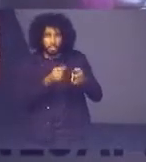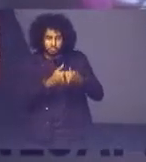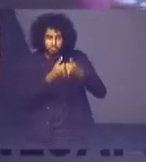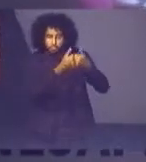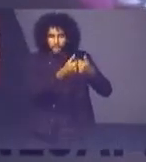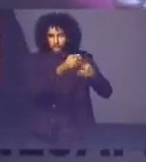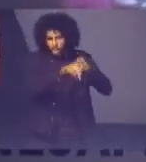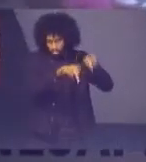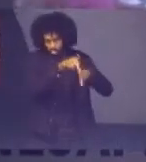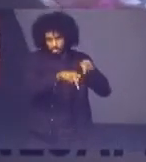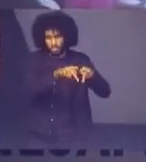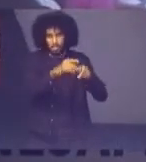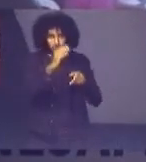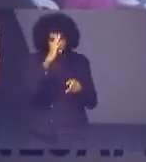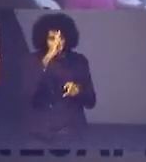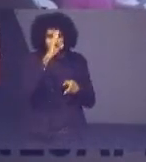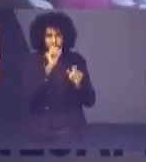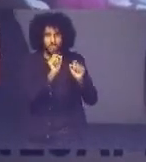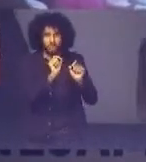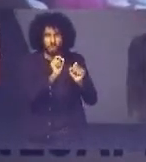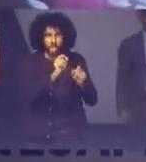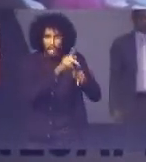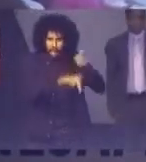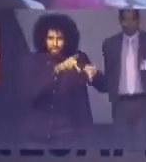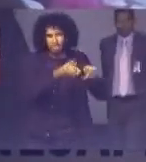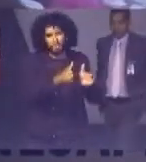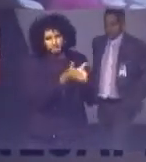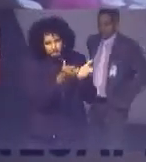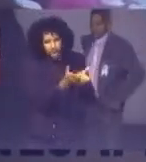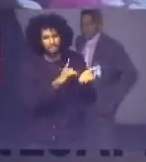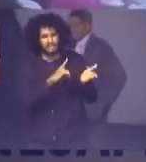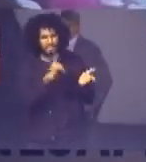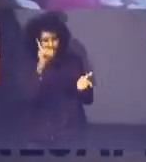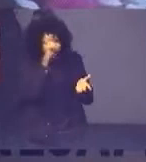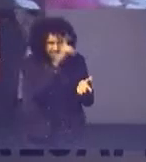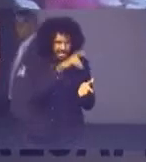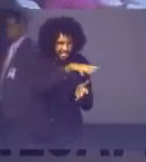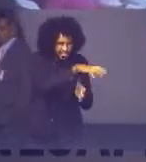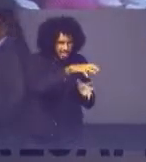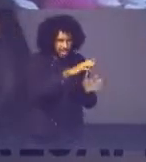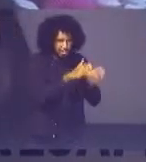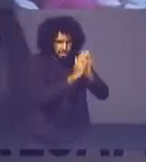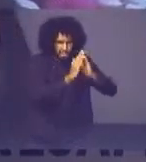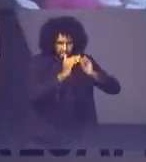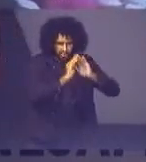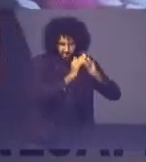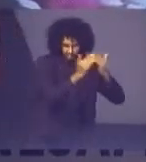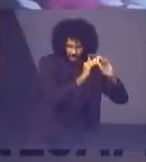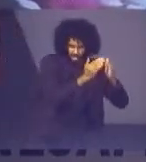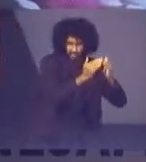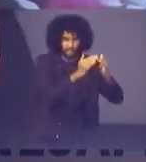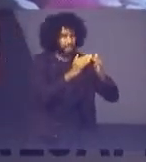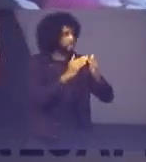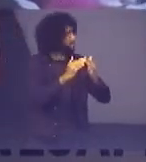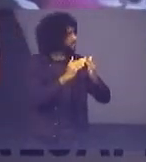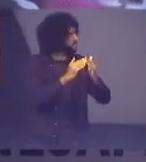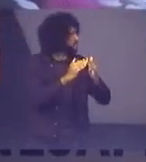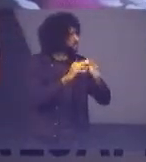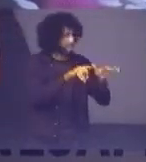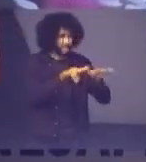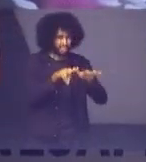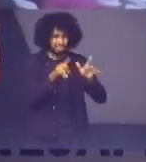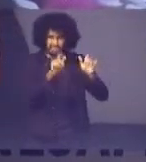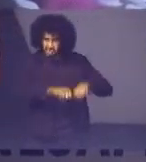população, principalmente à população carente, que vive na periferia da cidade, aquela população que durante a semana não teria